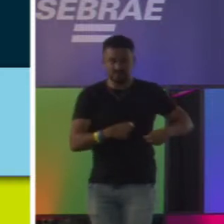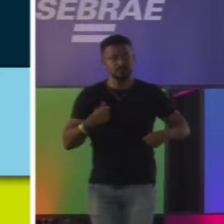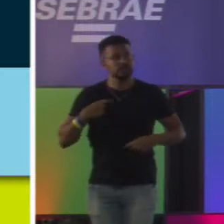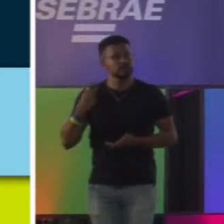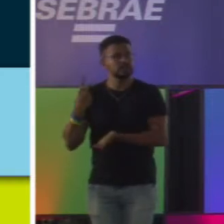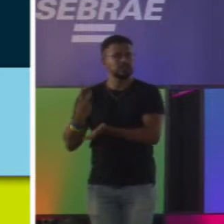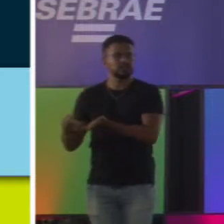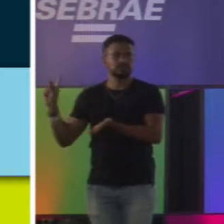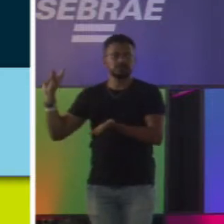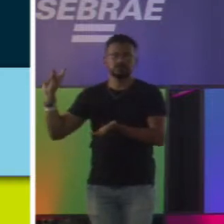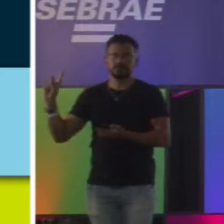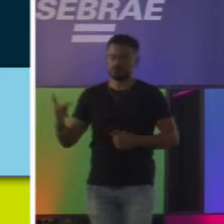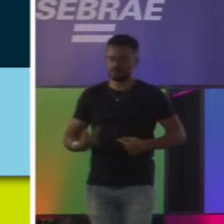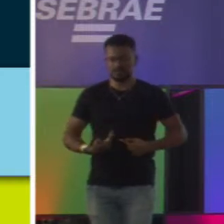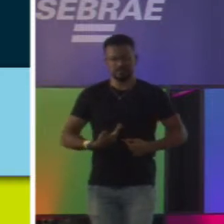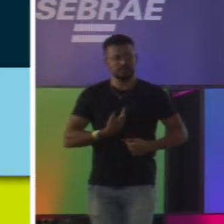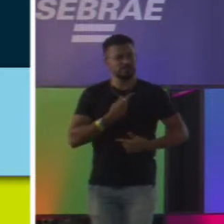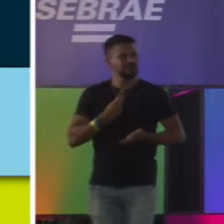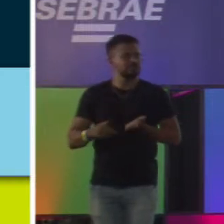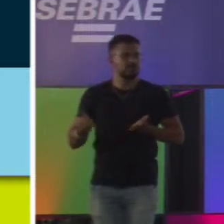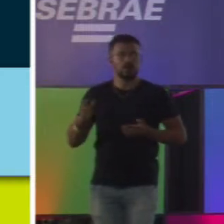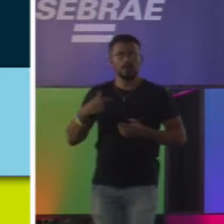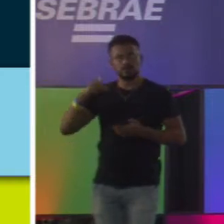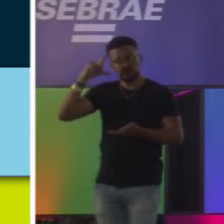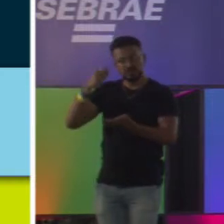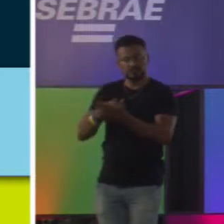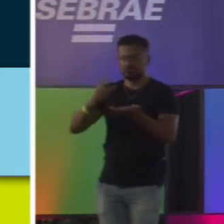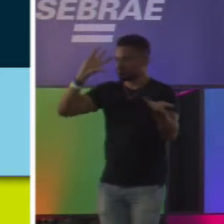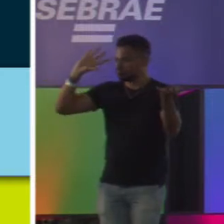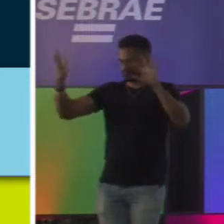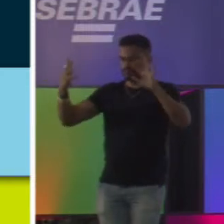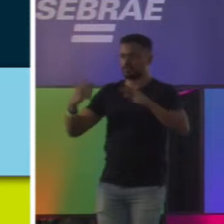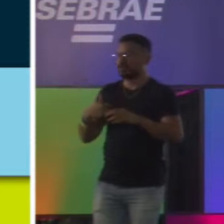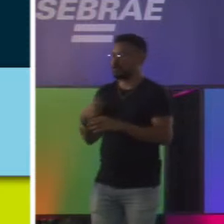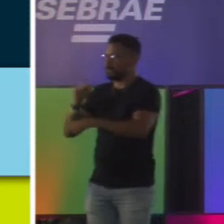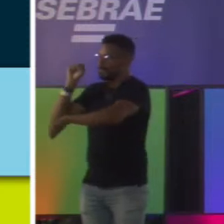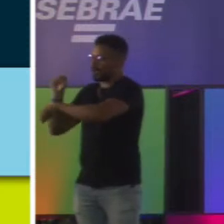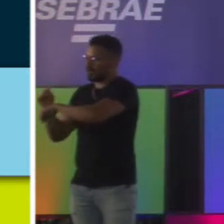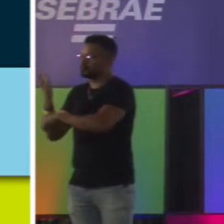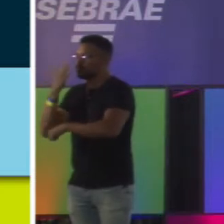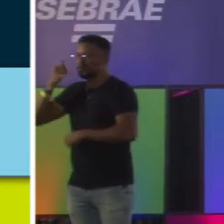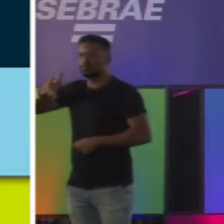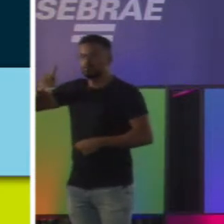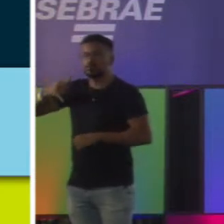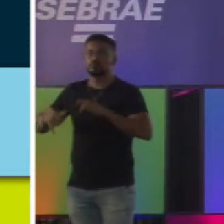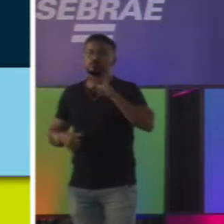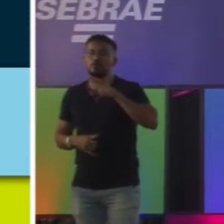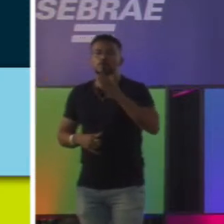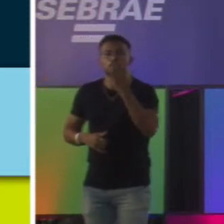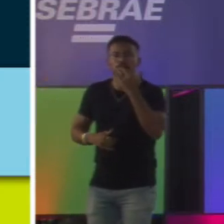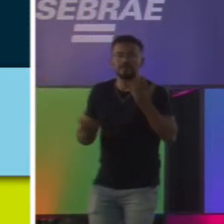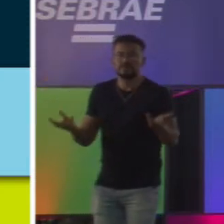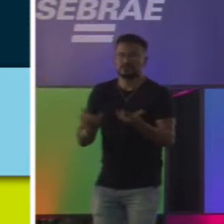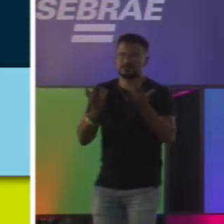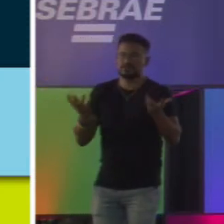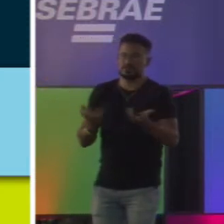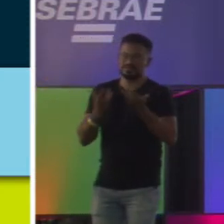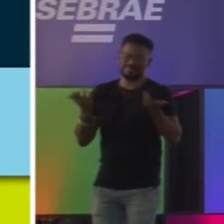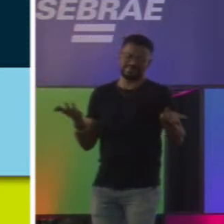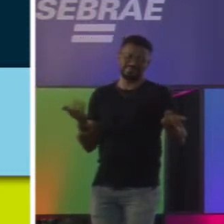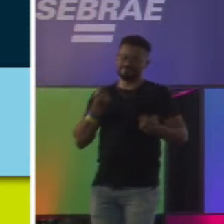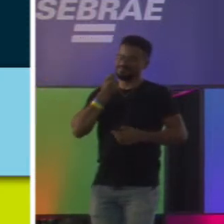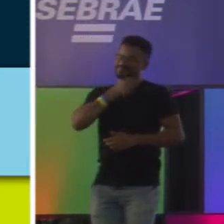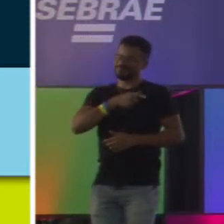agora eu só não como a gordura, só vou comer vegetais. Qual a chance disso dar certo? Meio uma. Eu sou chocólatra, gente.